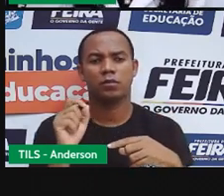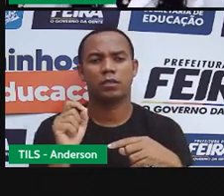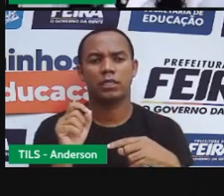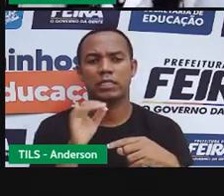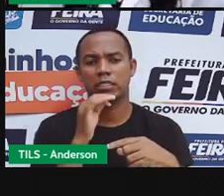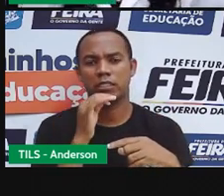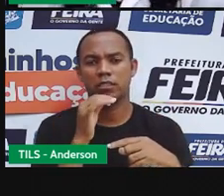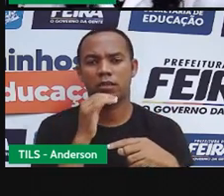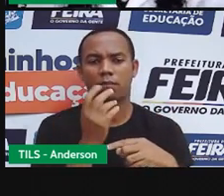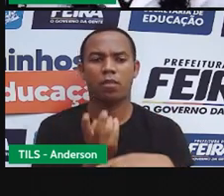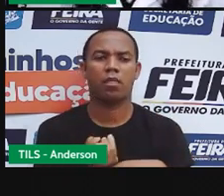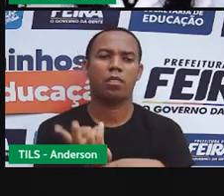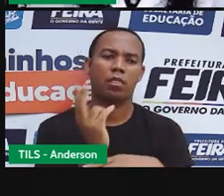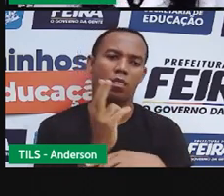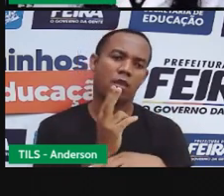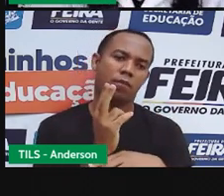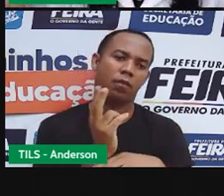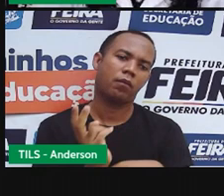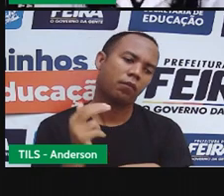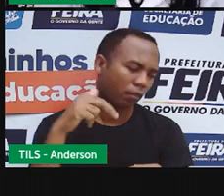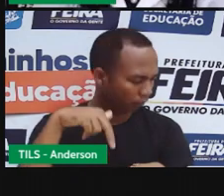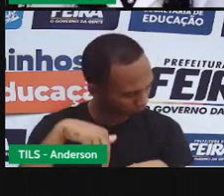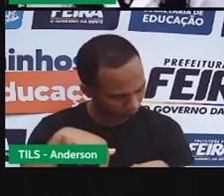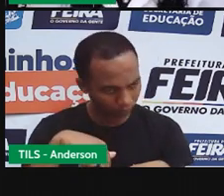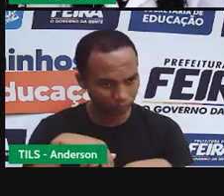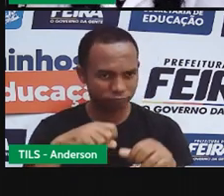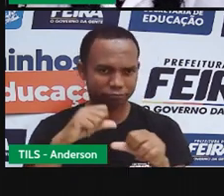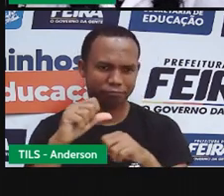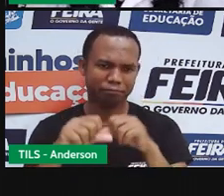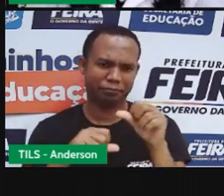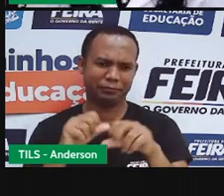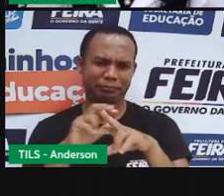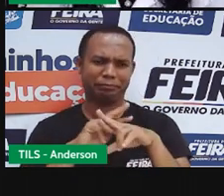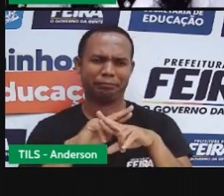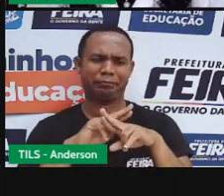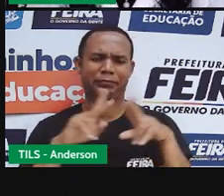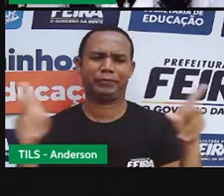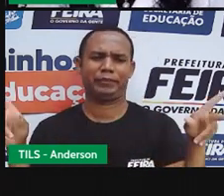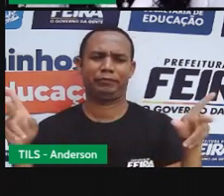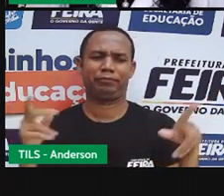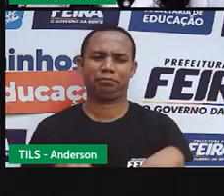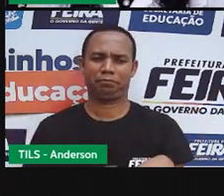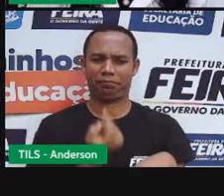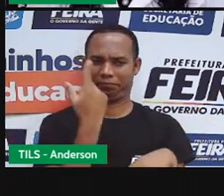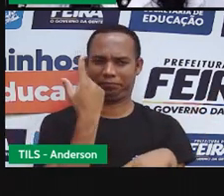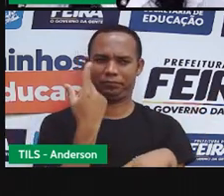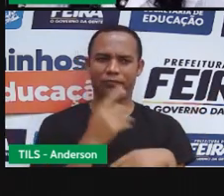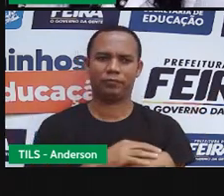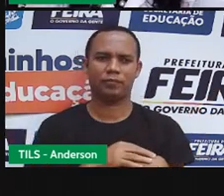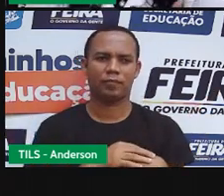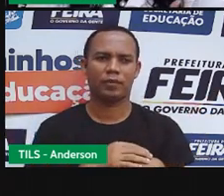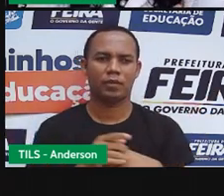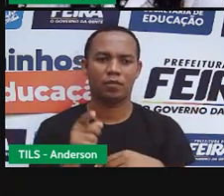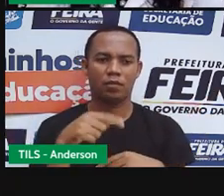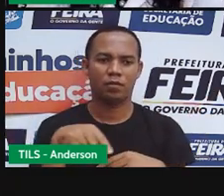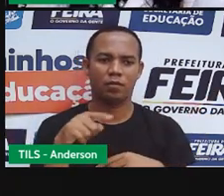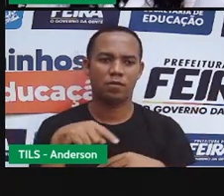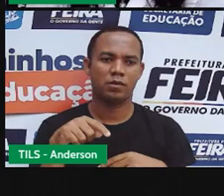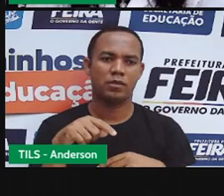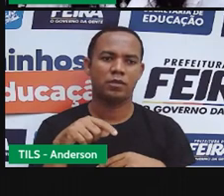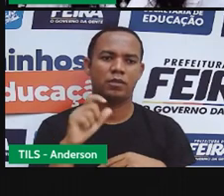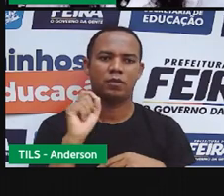contrário. Virada de perna para cima, com a cabeça para baixo. Olha que coisa estranha. Então, vamos